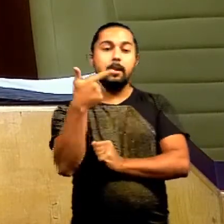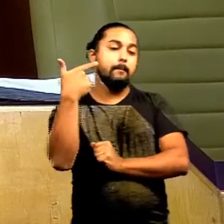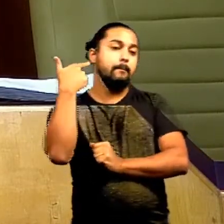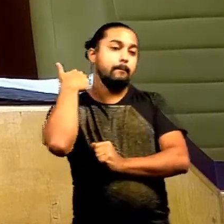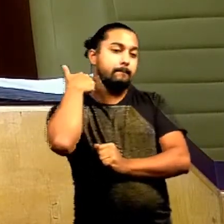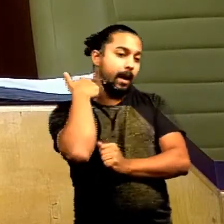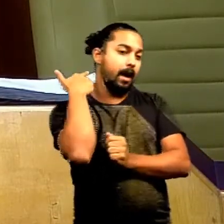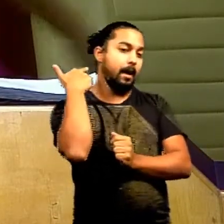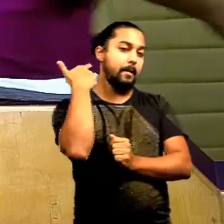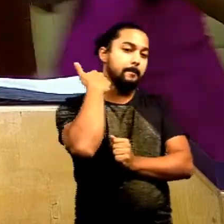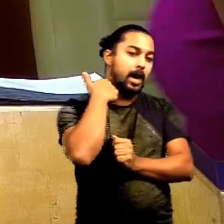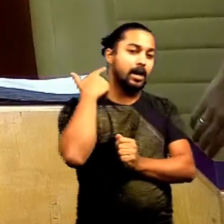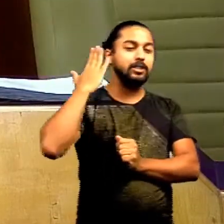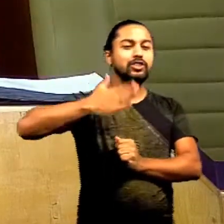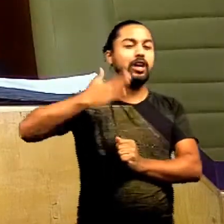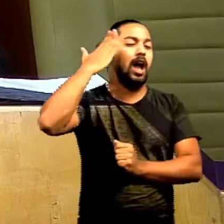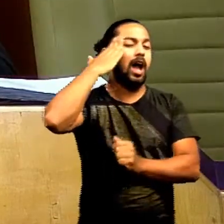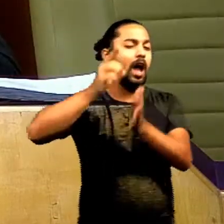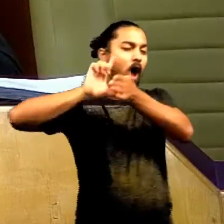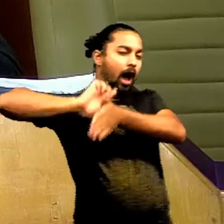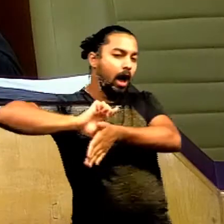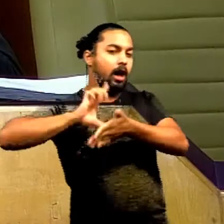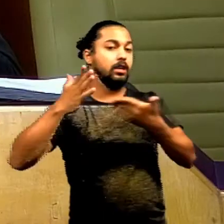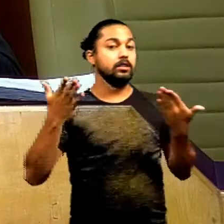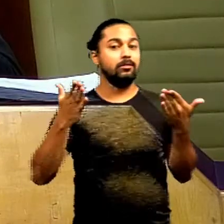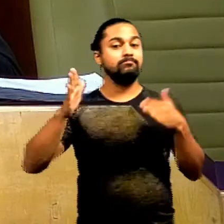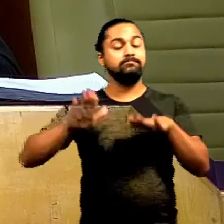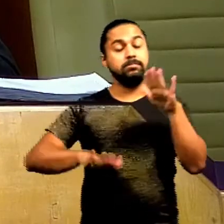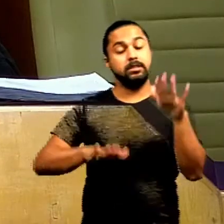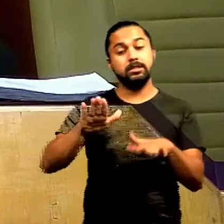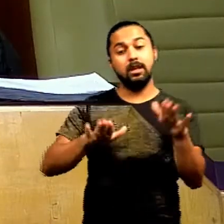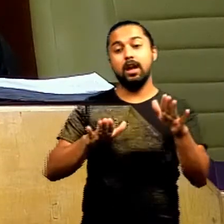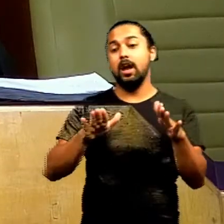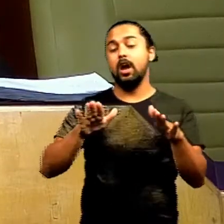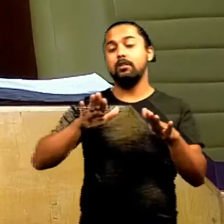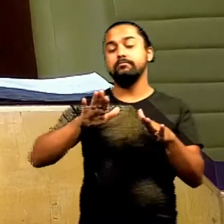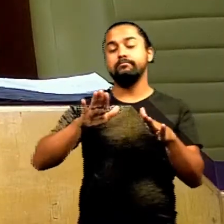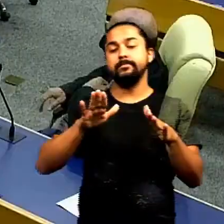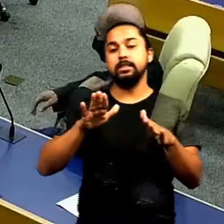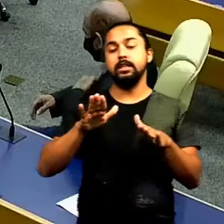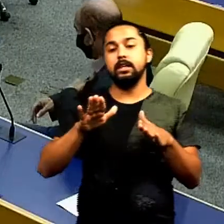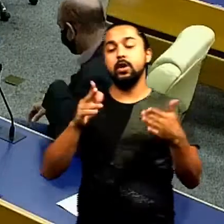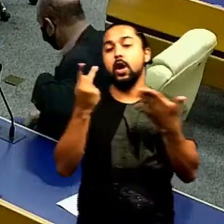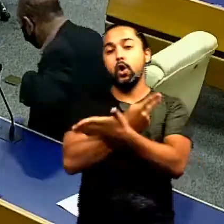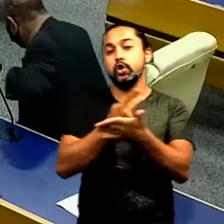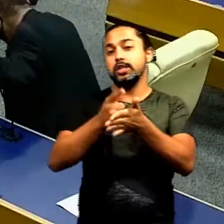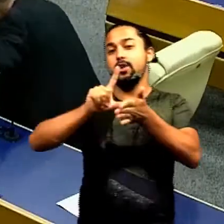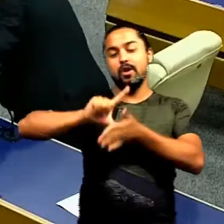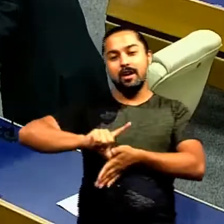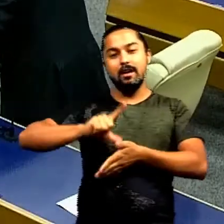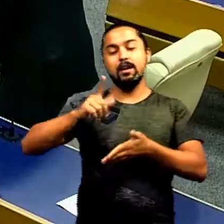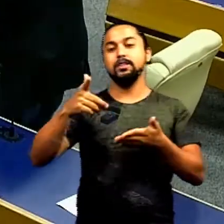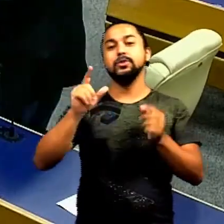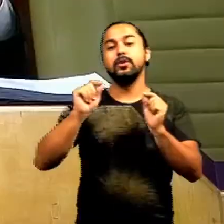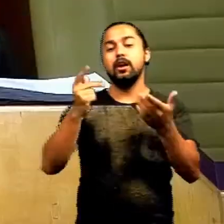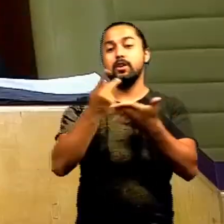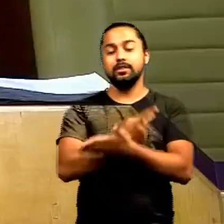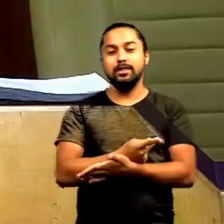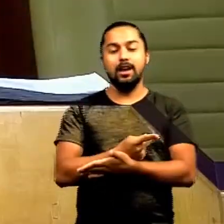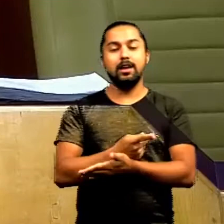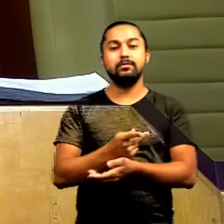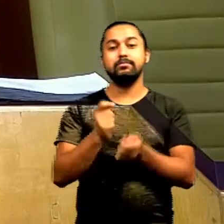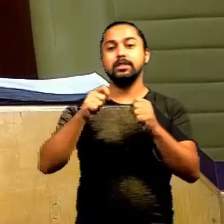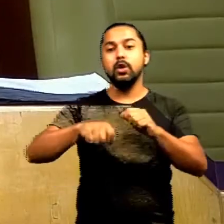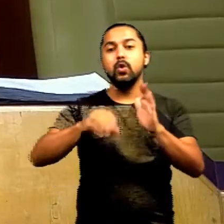nuca premeditado, algo aonde, independente de qualquer questão, vereador Andrei, fere todos